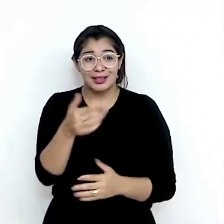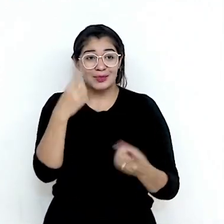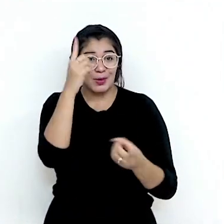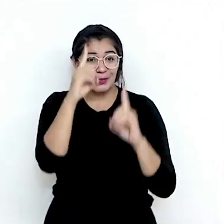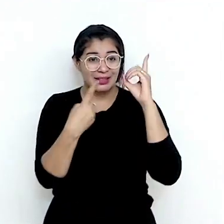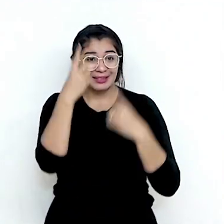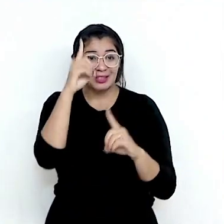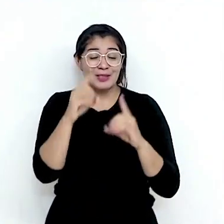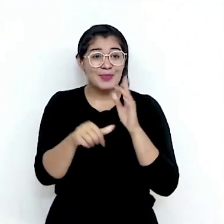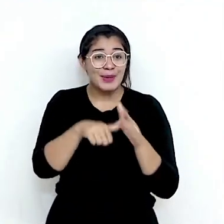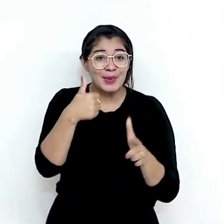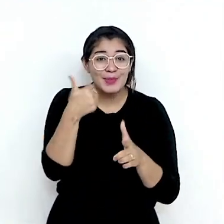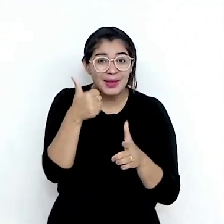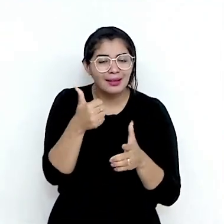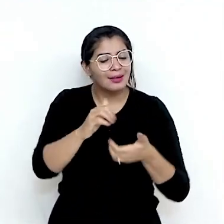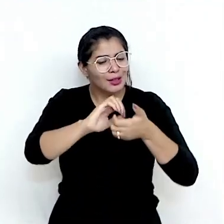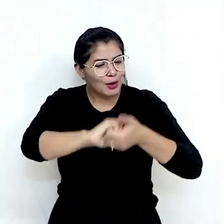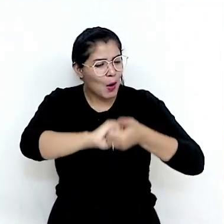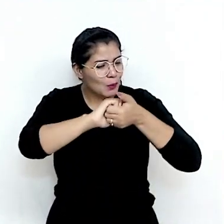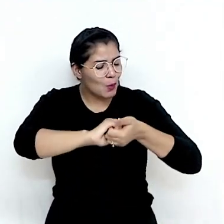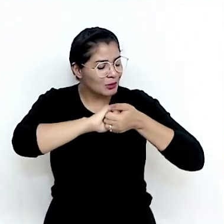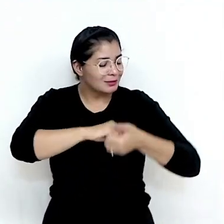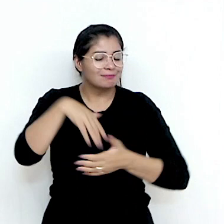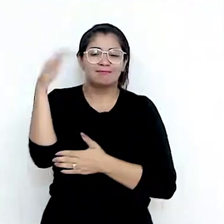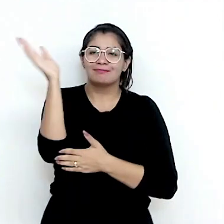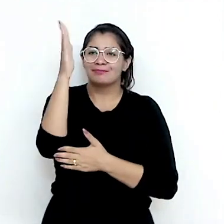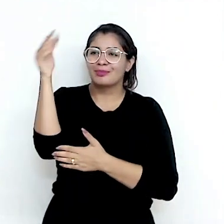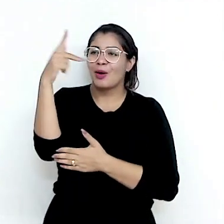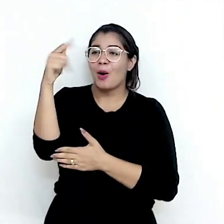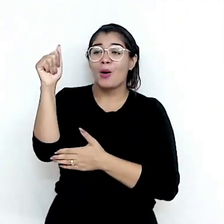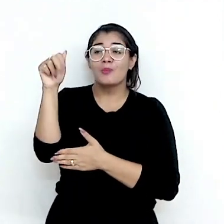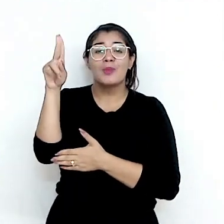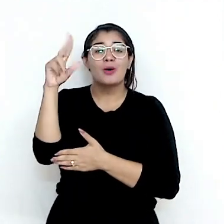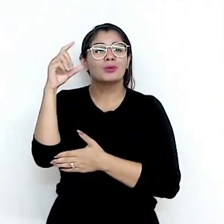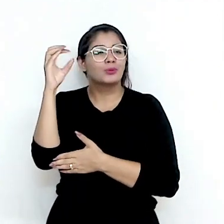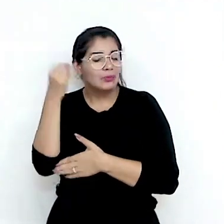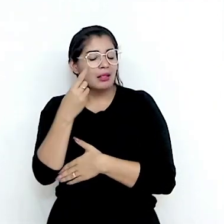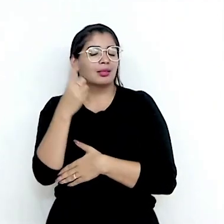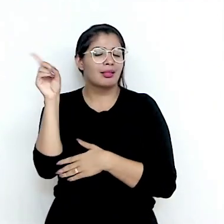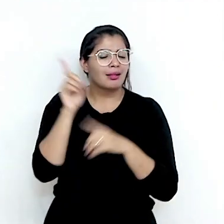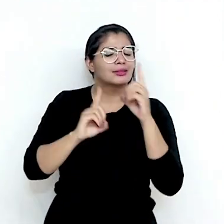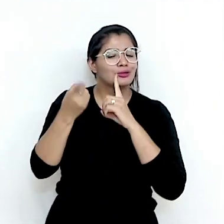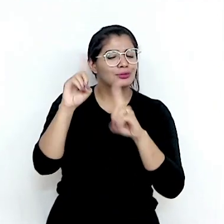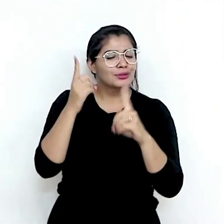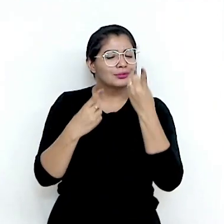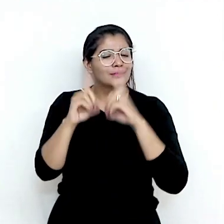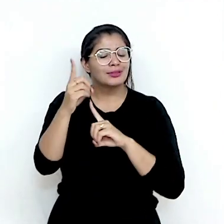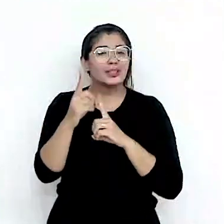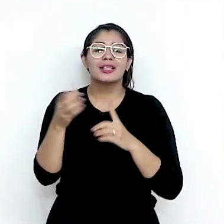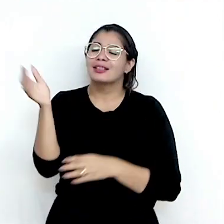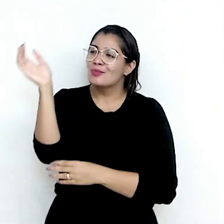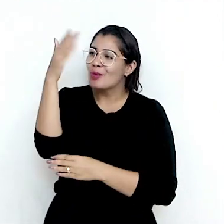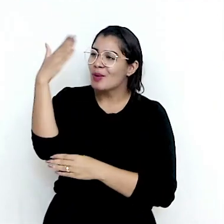para o Chile. Em primeiro lugar, quero cumprimentar aqui o nosso embaixador, Paulo Pacheco, no Chile, e também ao